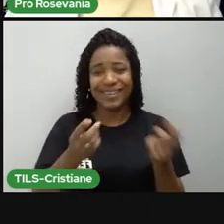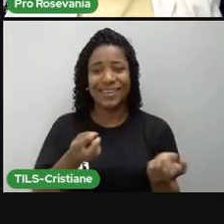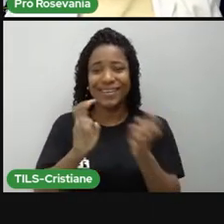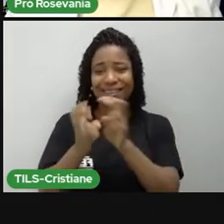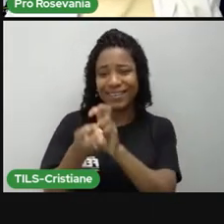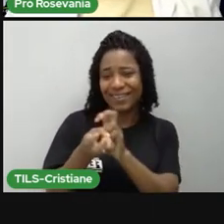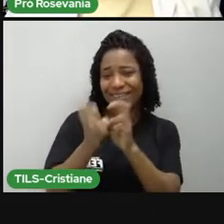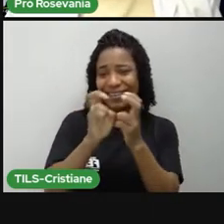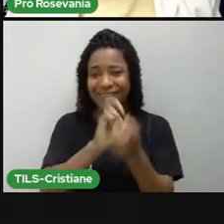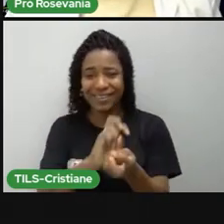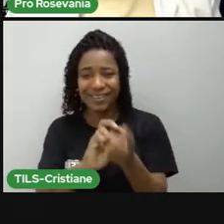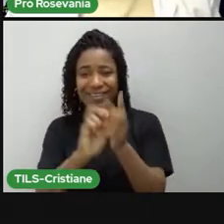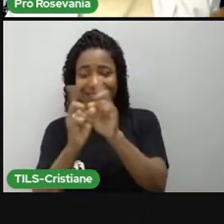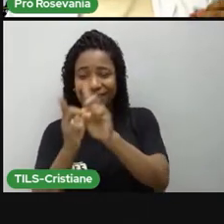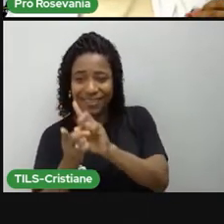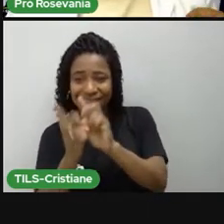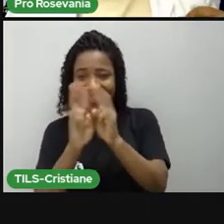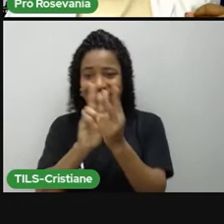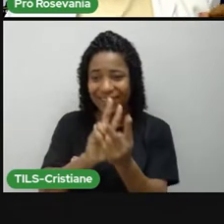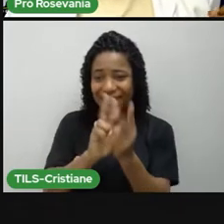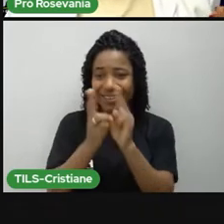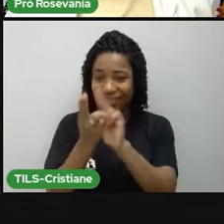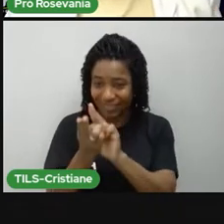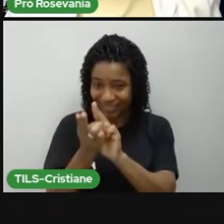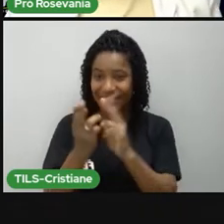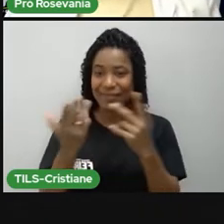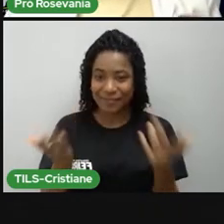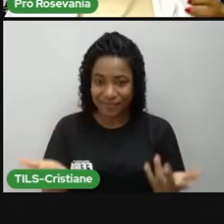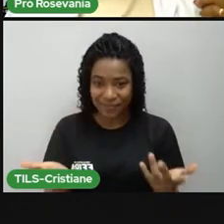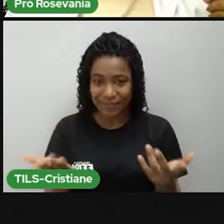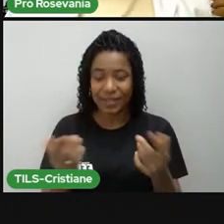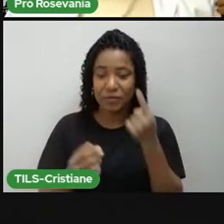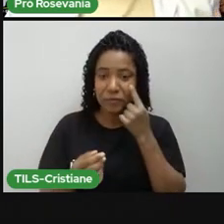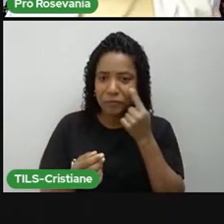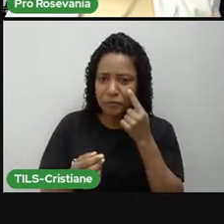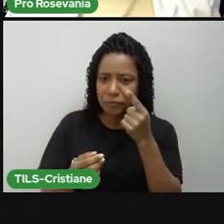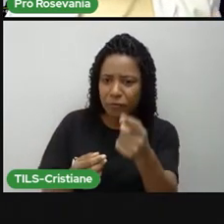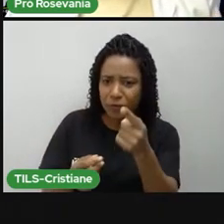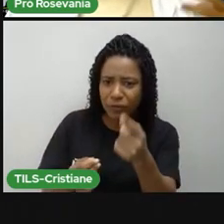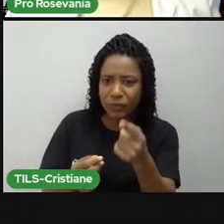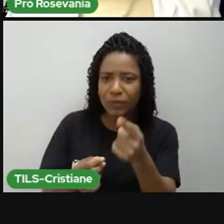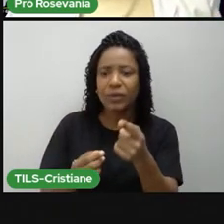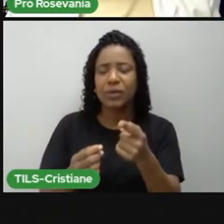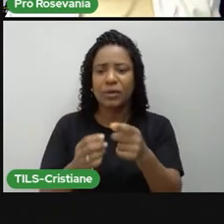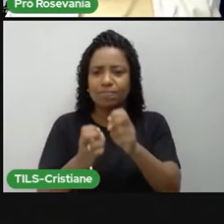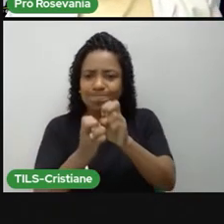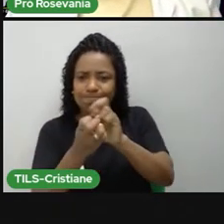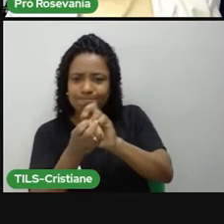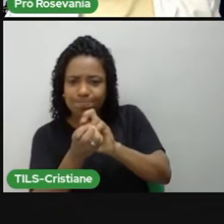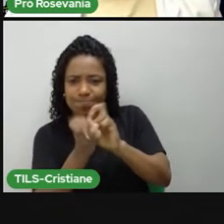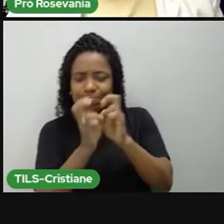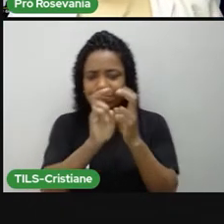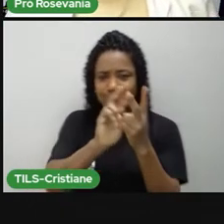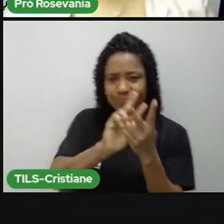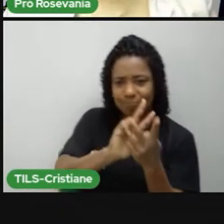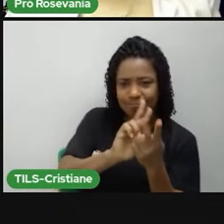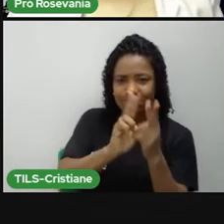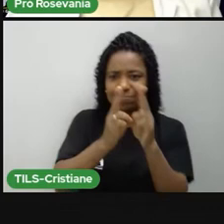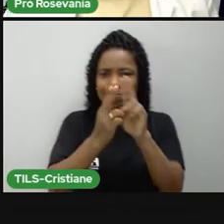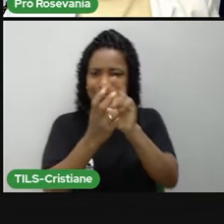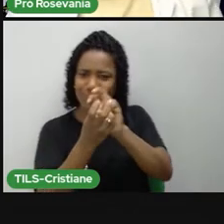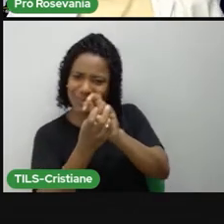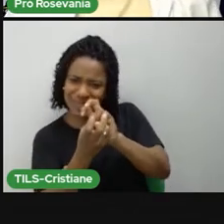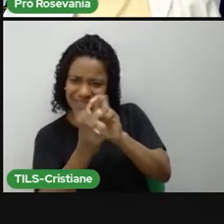Então, vocês percebem, assim, os passos, né, o gingado dela, dá toda, assim,